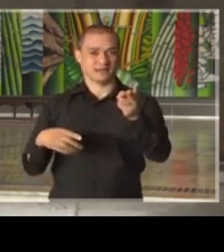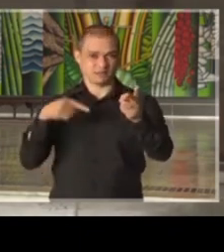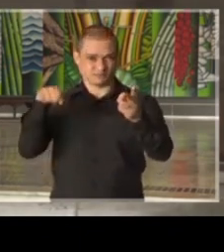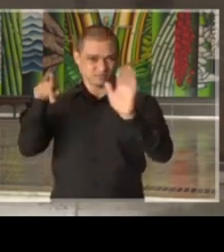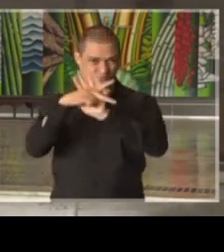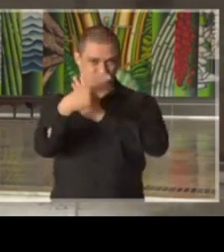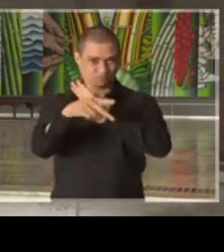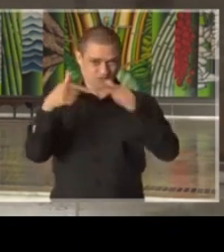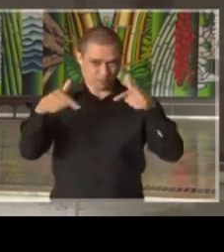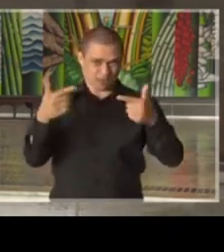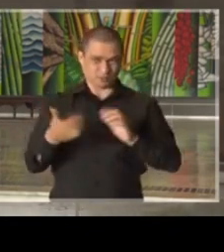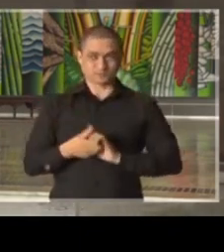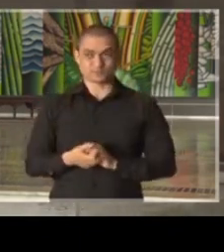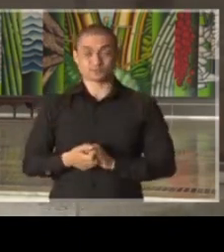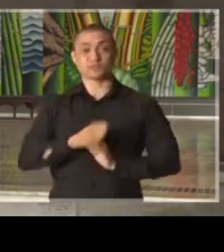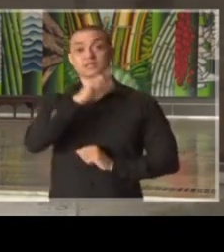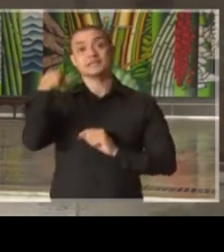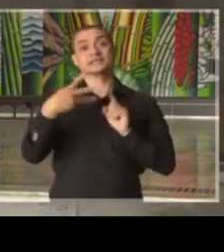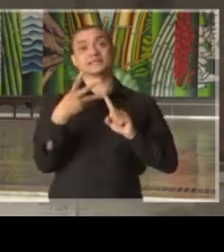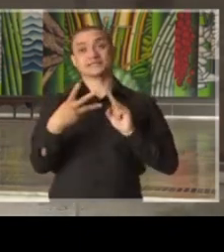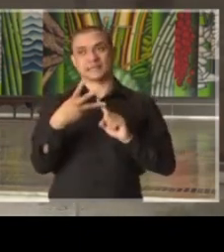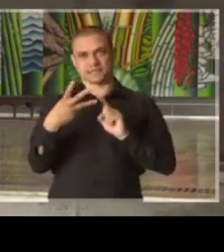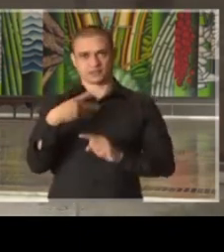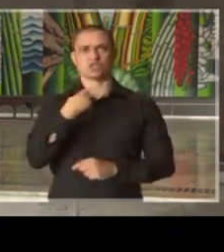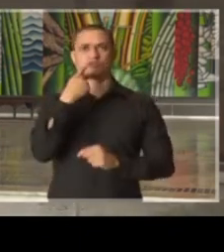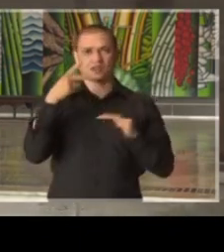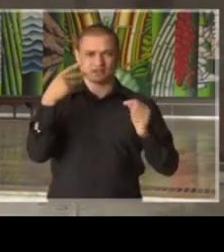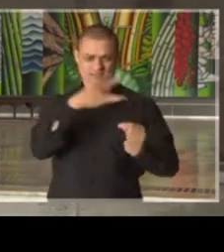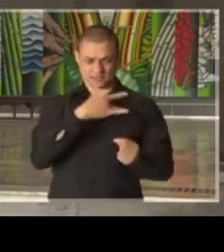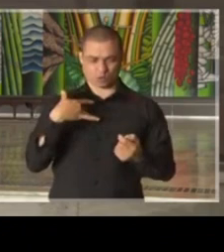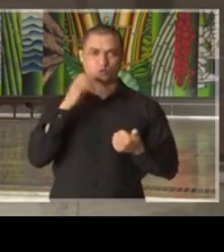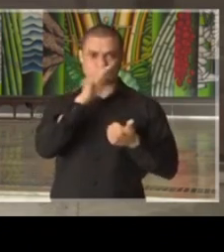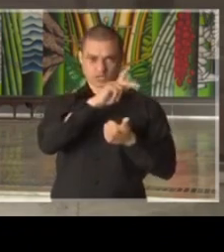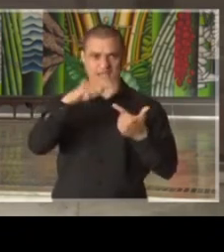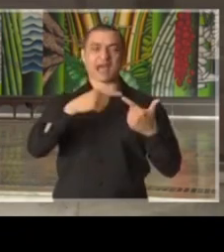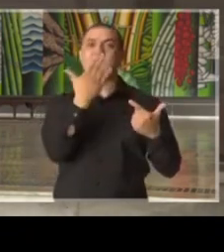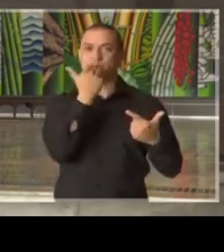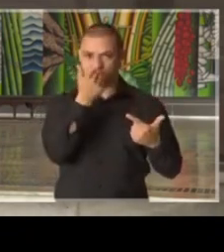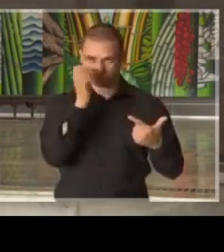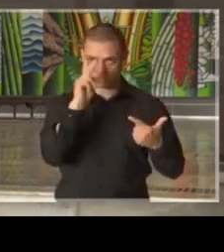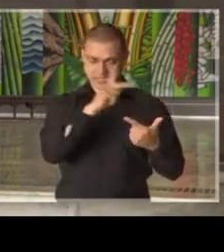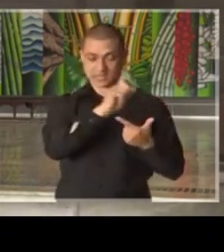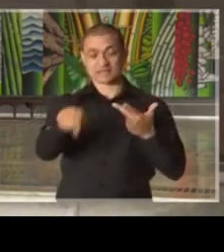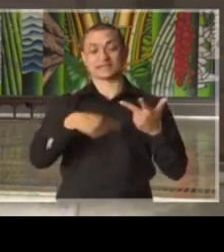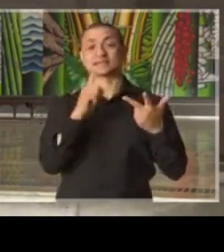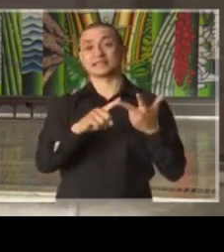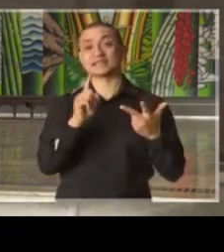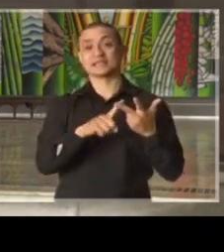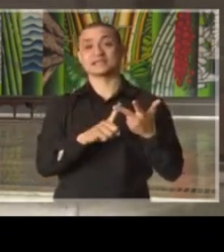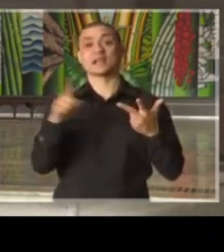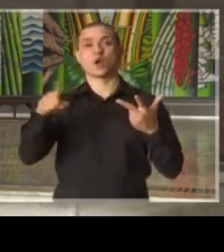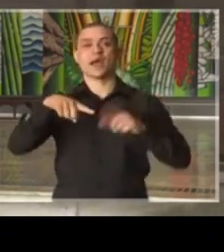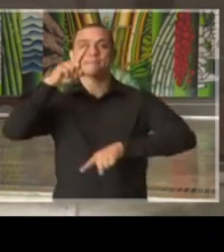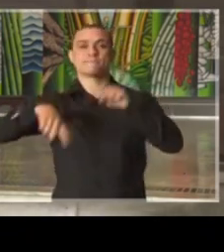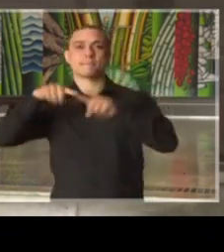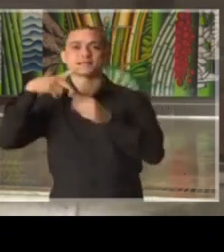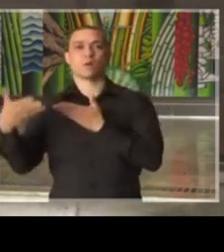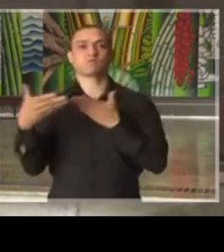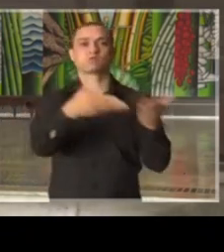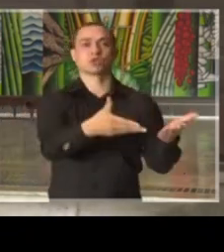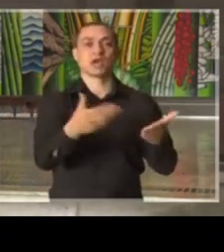negócios. Terceira medida. Falei de saúde, falei de alimentação, a terceira de abastecimento.